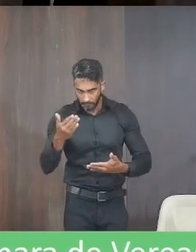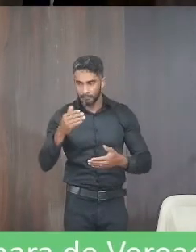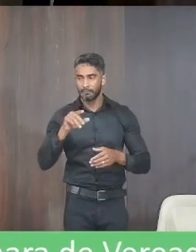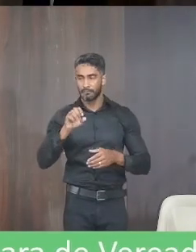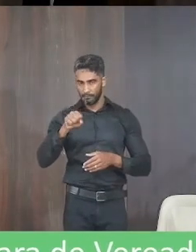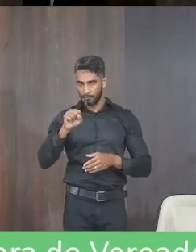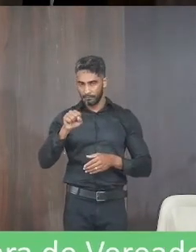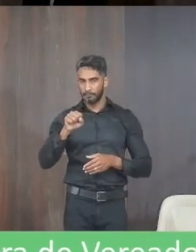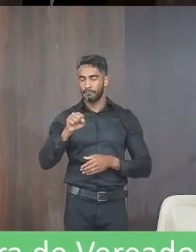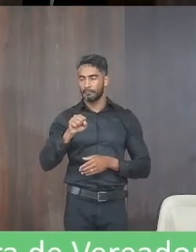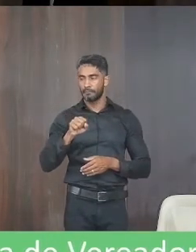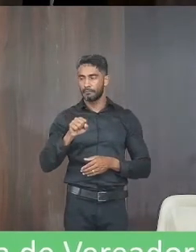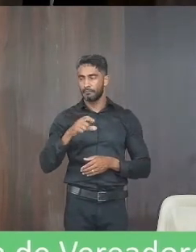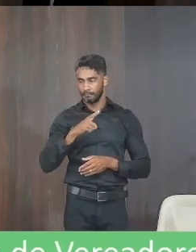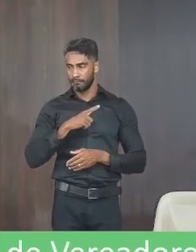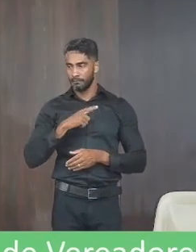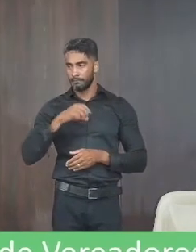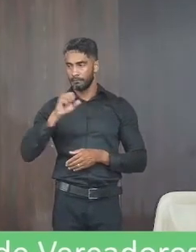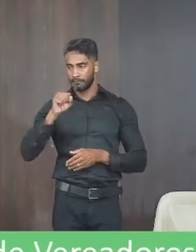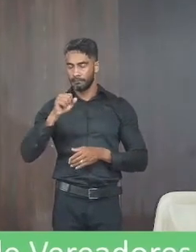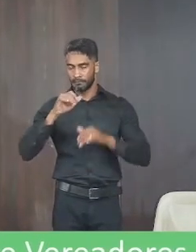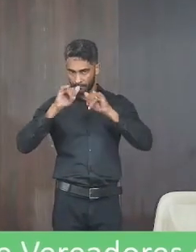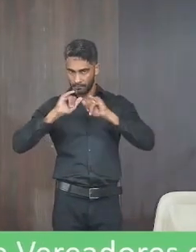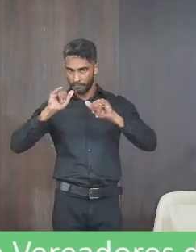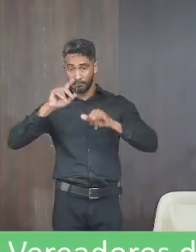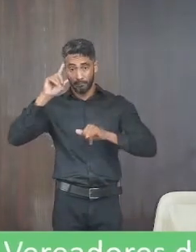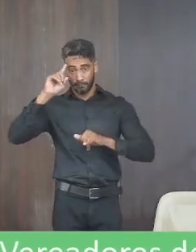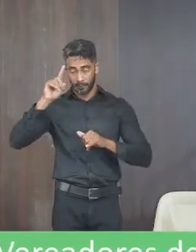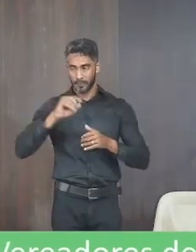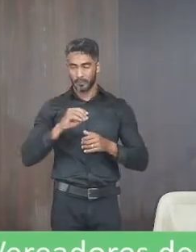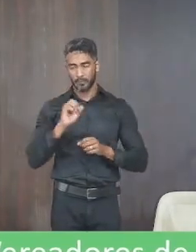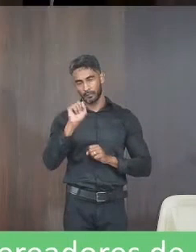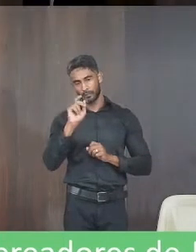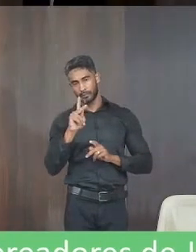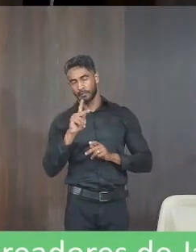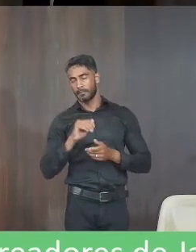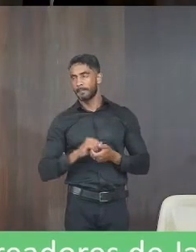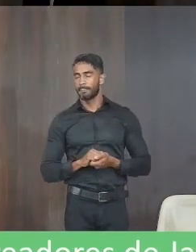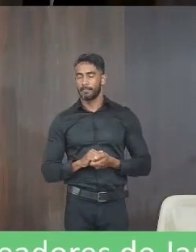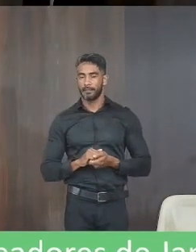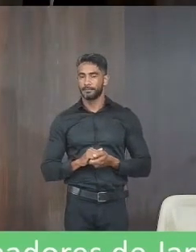ter vamos breve breve já iremos divulgar a data ok obrigado